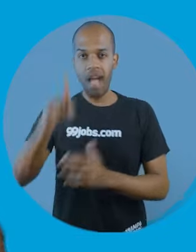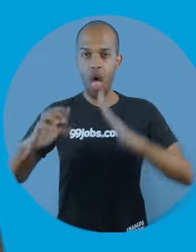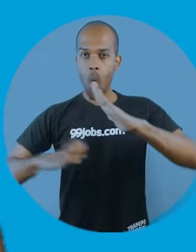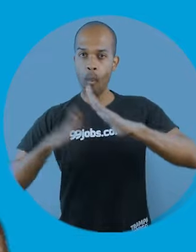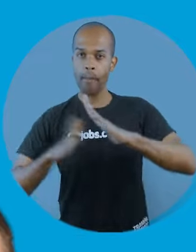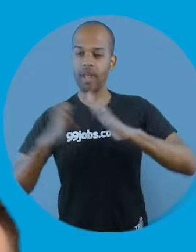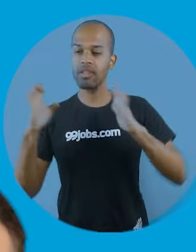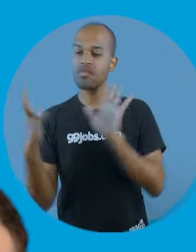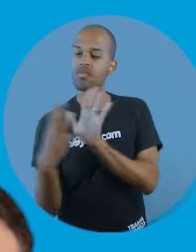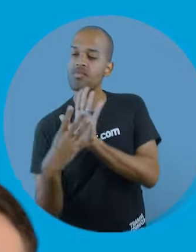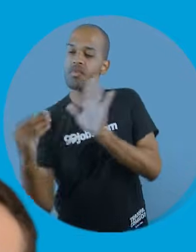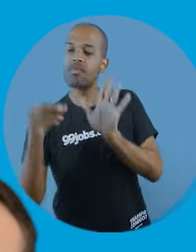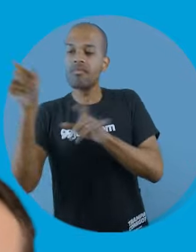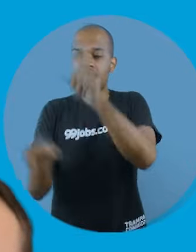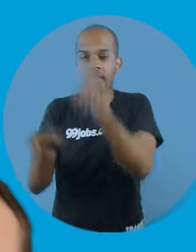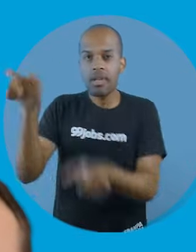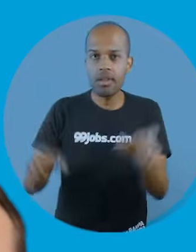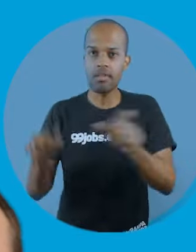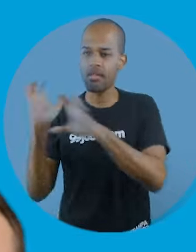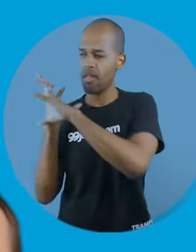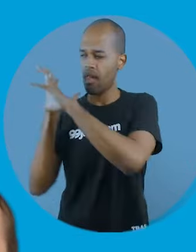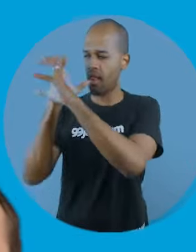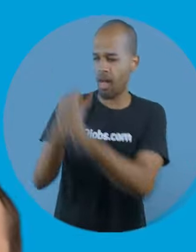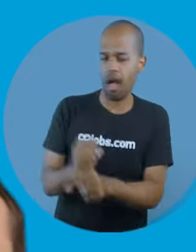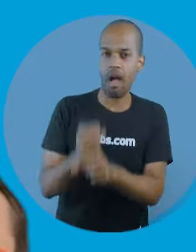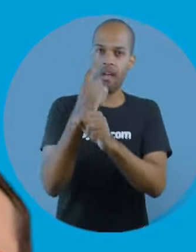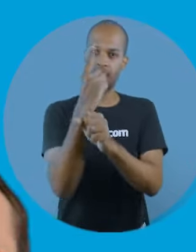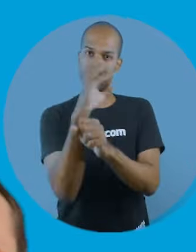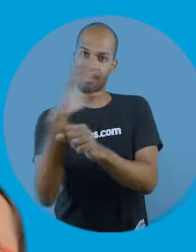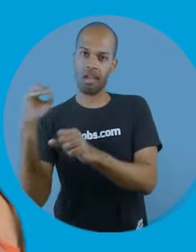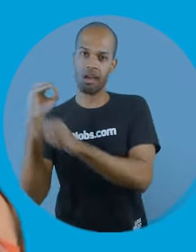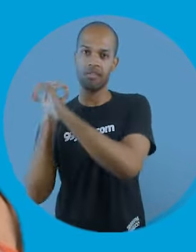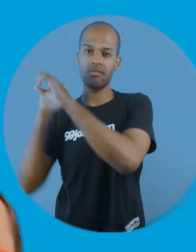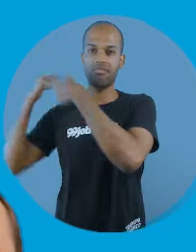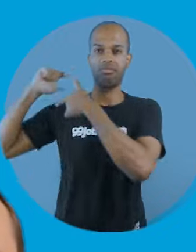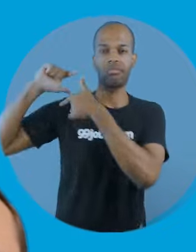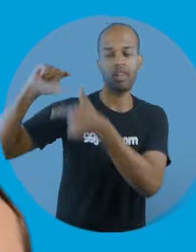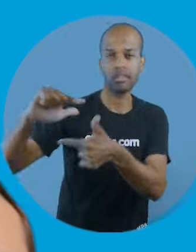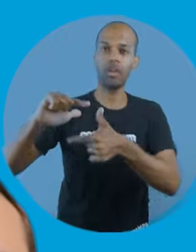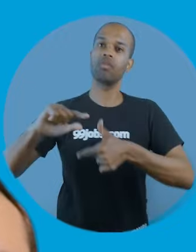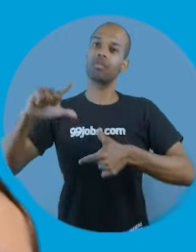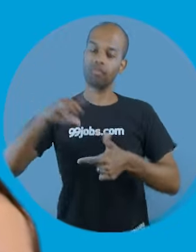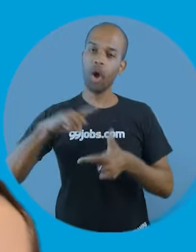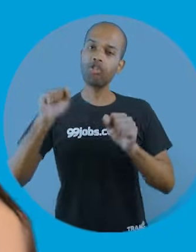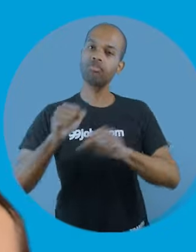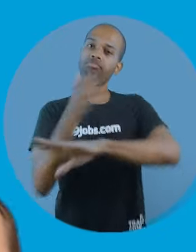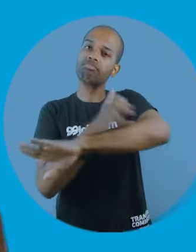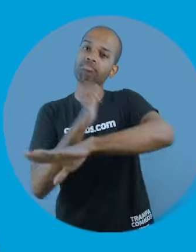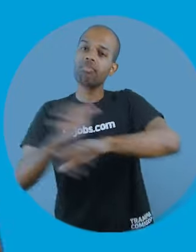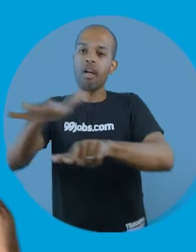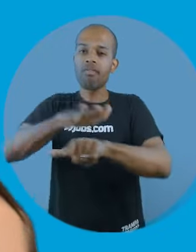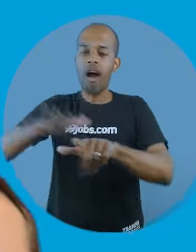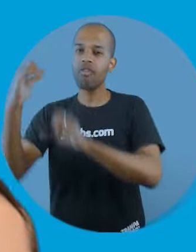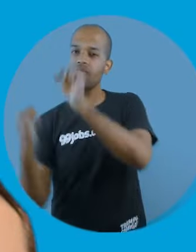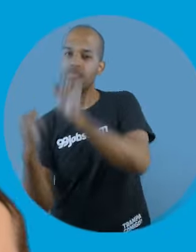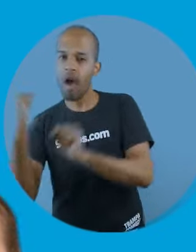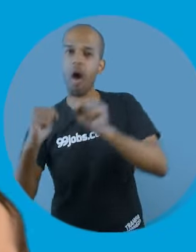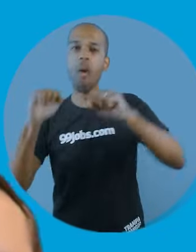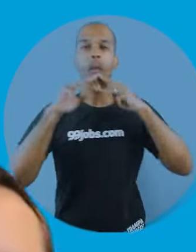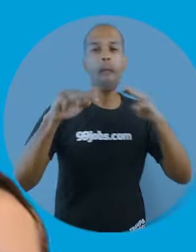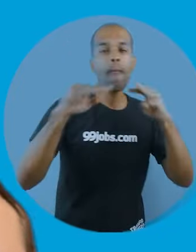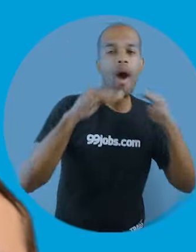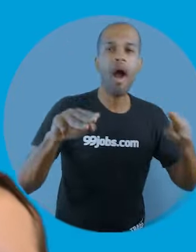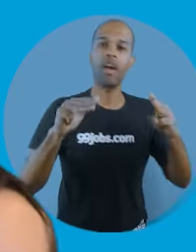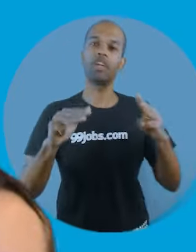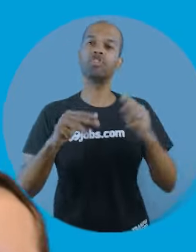falando de uma empresa inspirada pelas pessoas e com mais de 100 anos de tradição. Na Alpa, você terá chance de estagiar nas áreas como industrial,